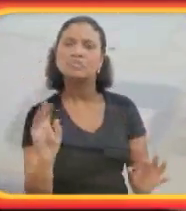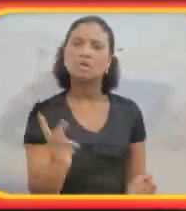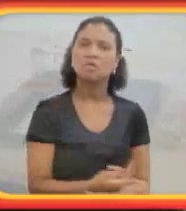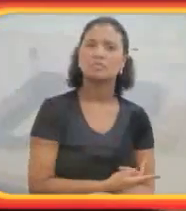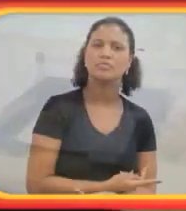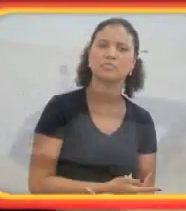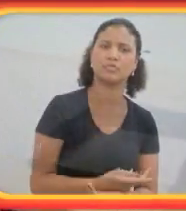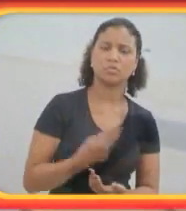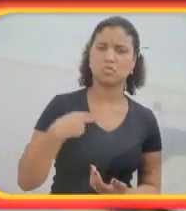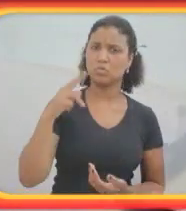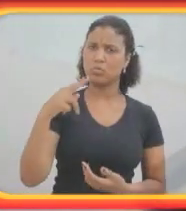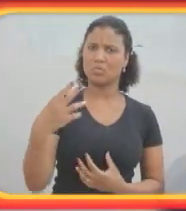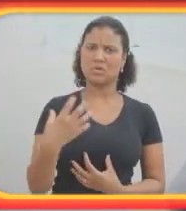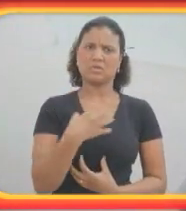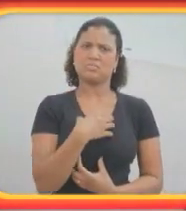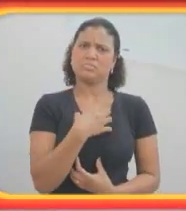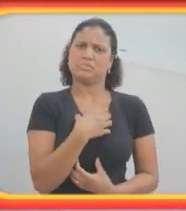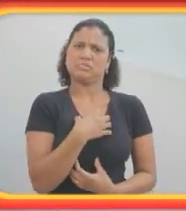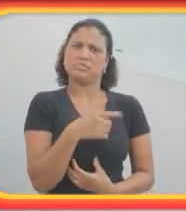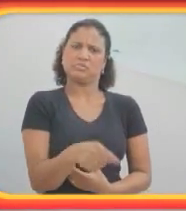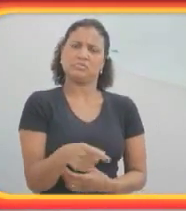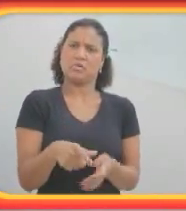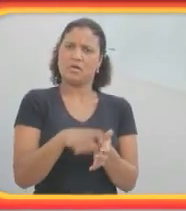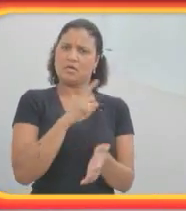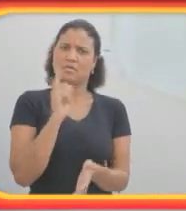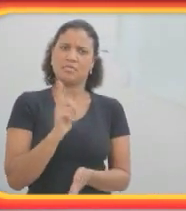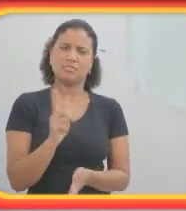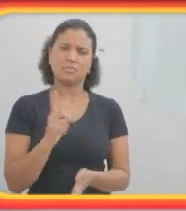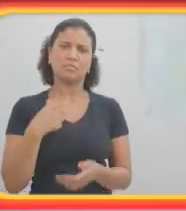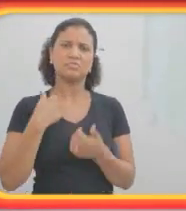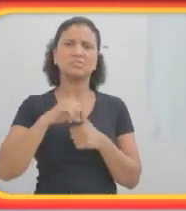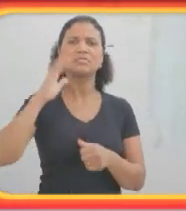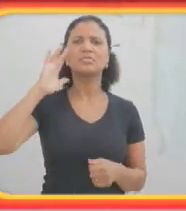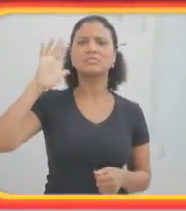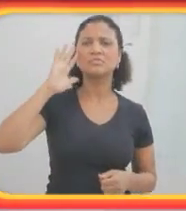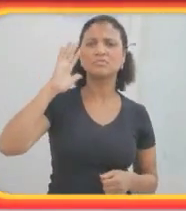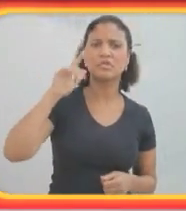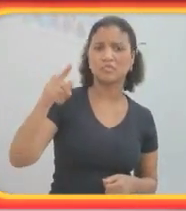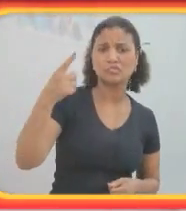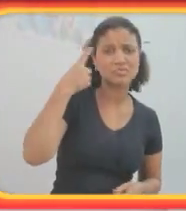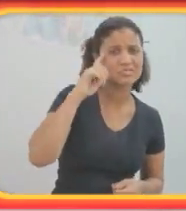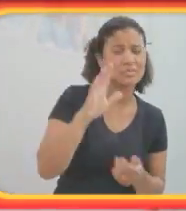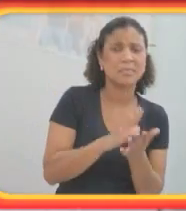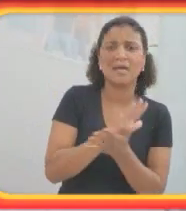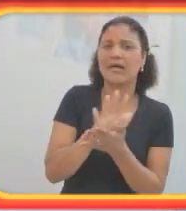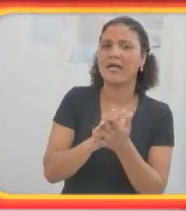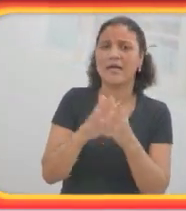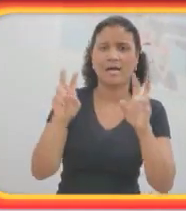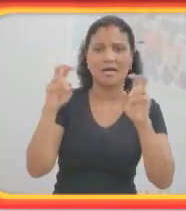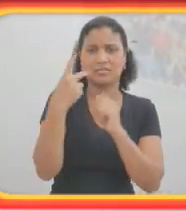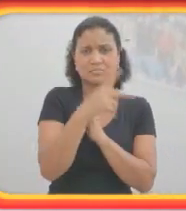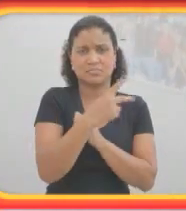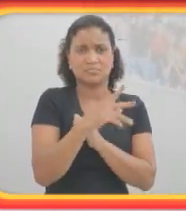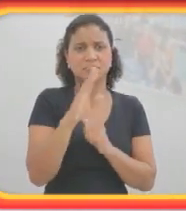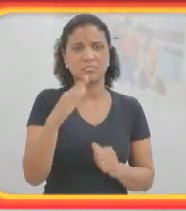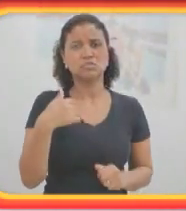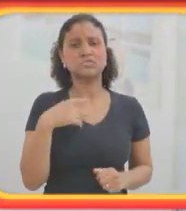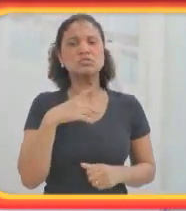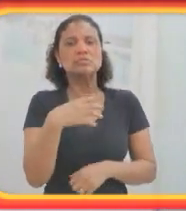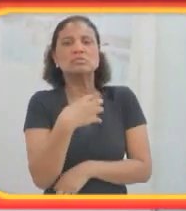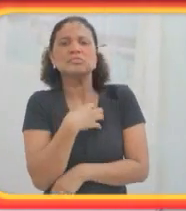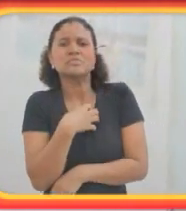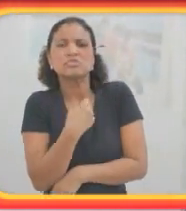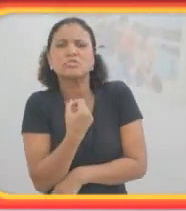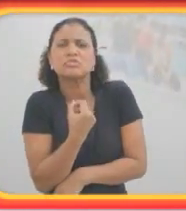havia me sentido assim antes. Eu estava pensando, você não sabe nada a respeito dela, mas eu tinha esse sentimento